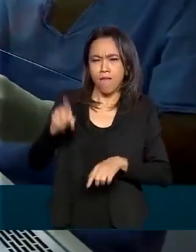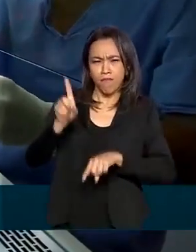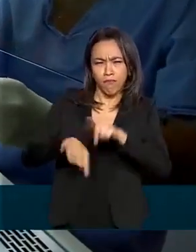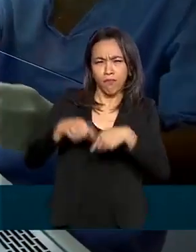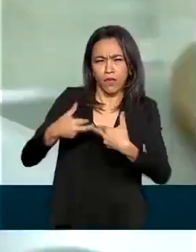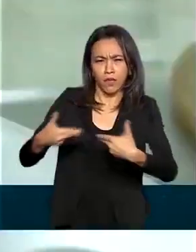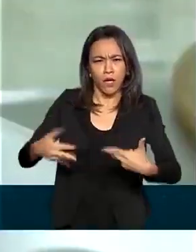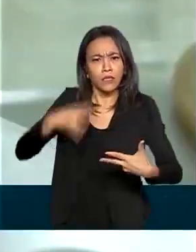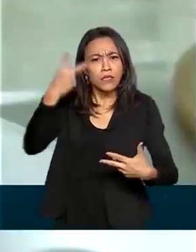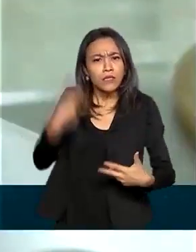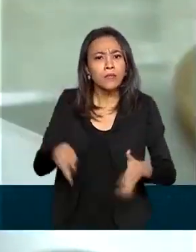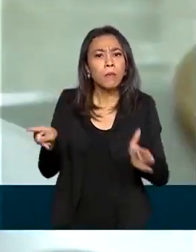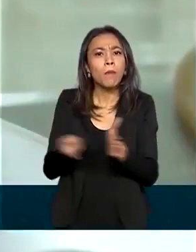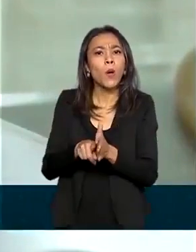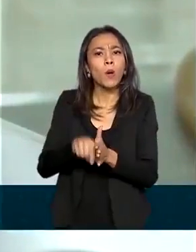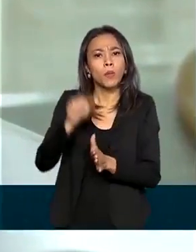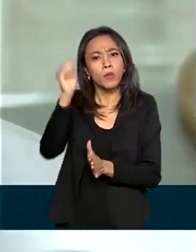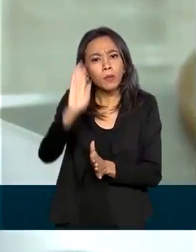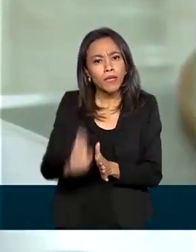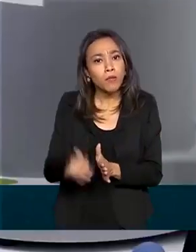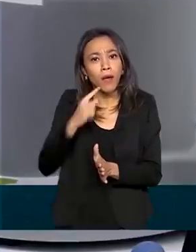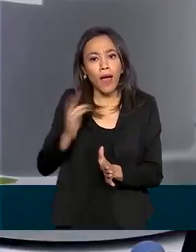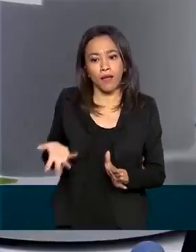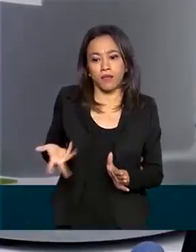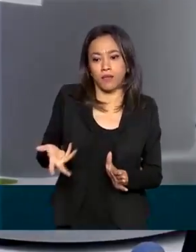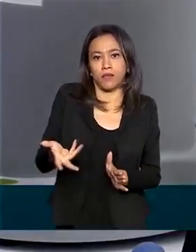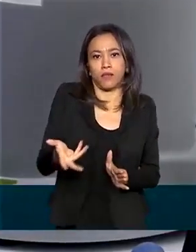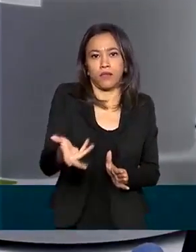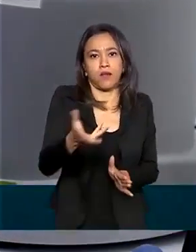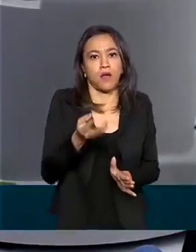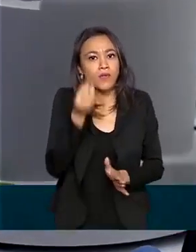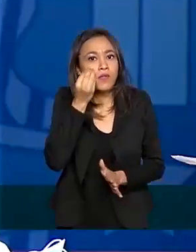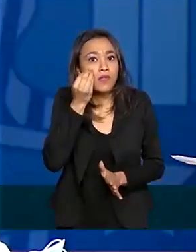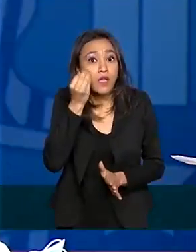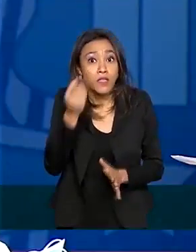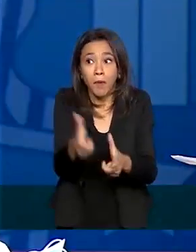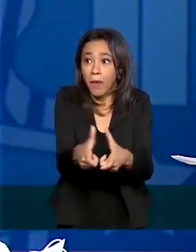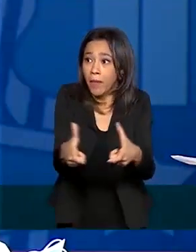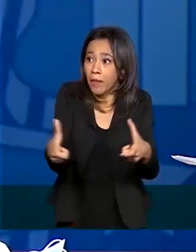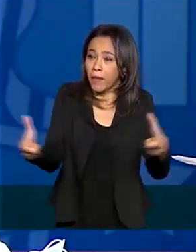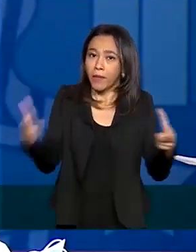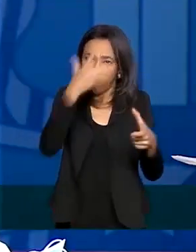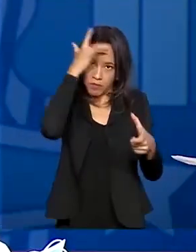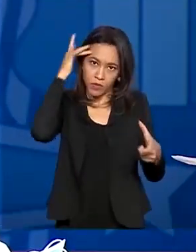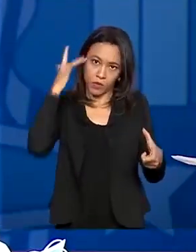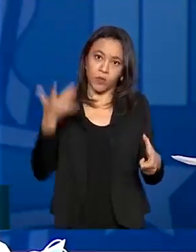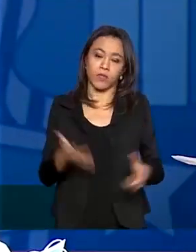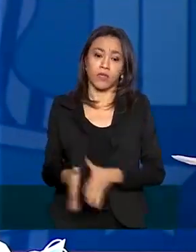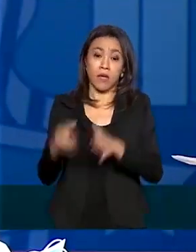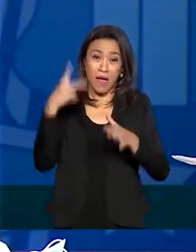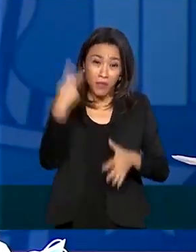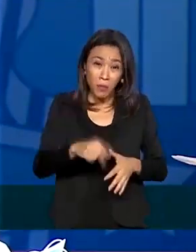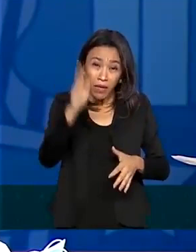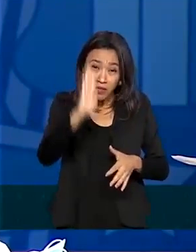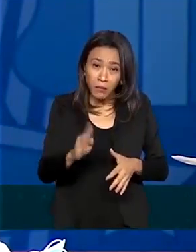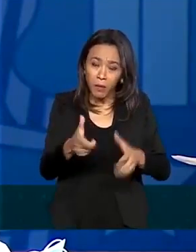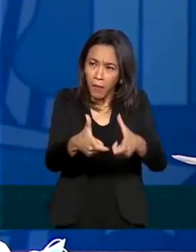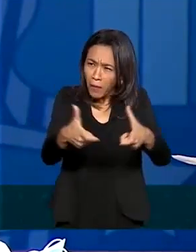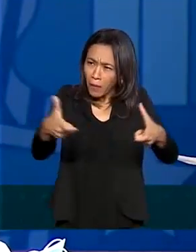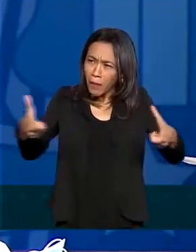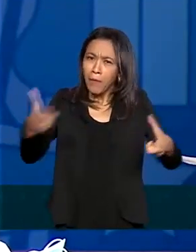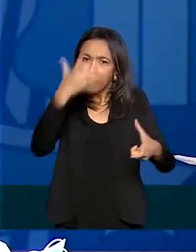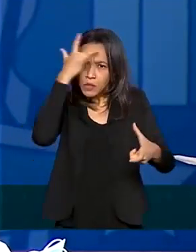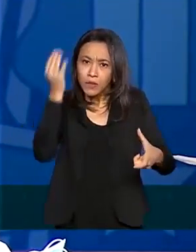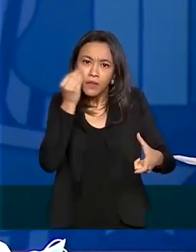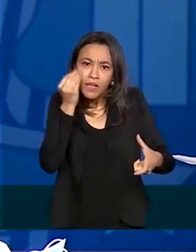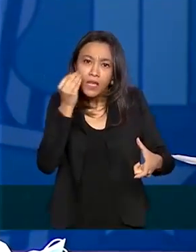insumos nacionais para a aceleração de exames em massa. Para a gente fazer uma testagem em massa no país, nós precisamos desses